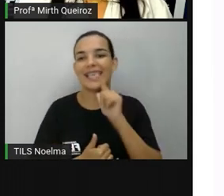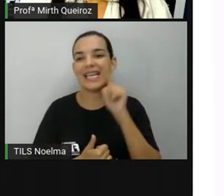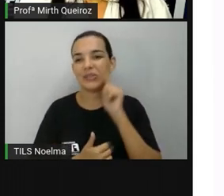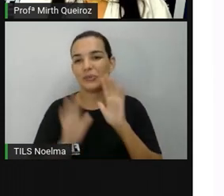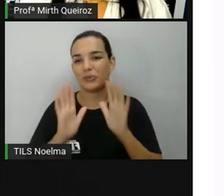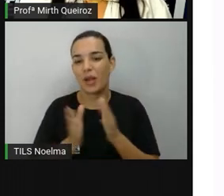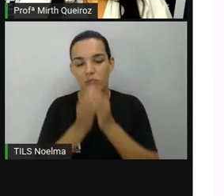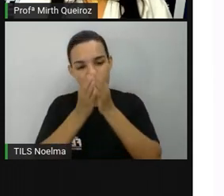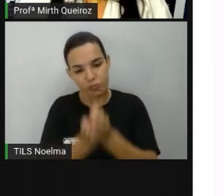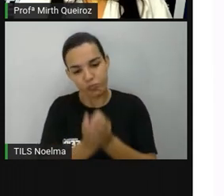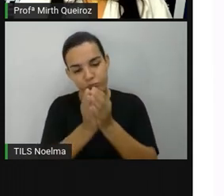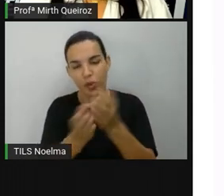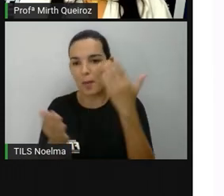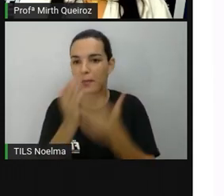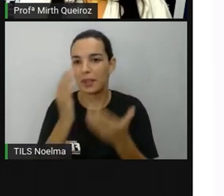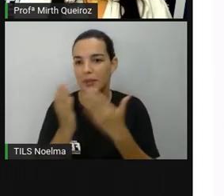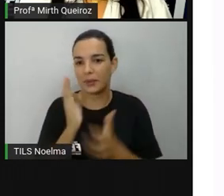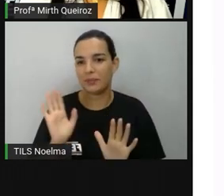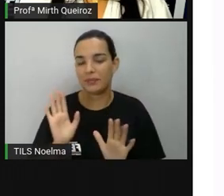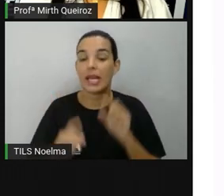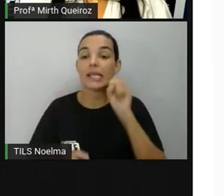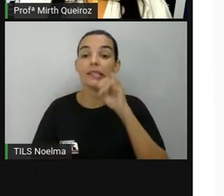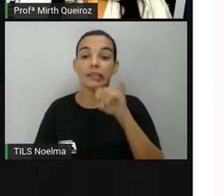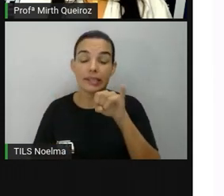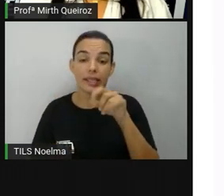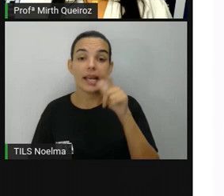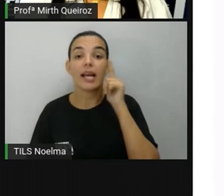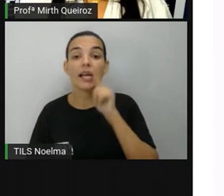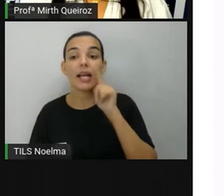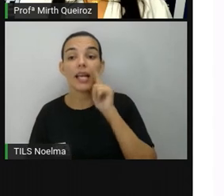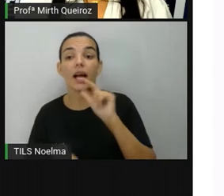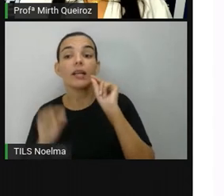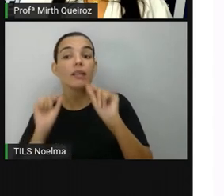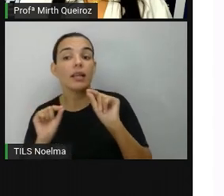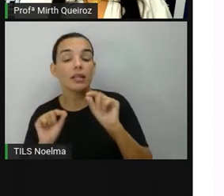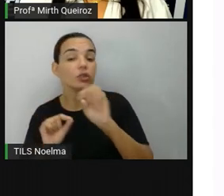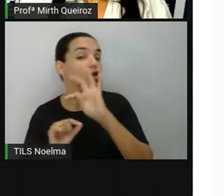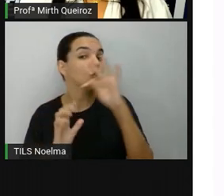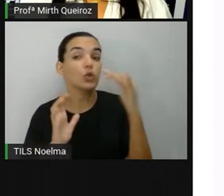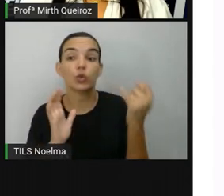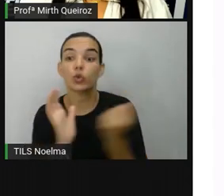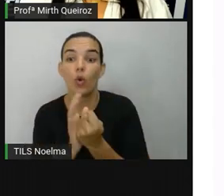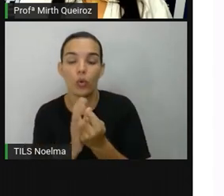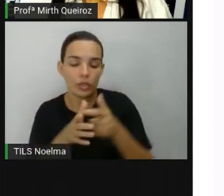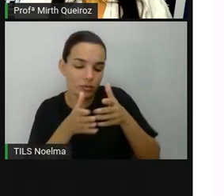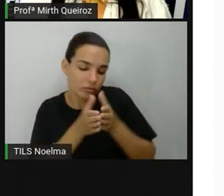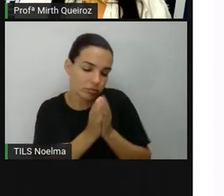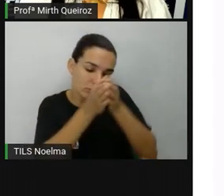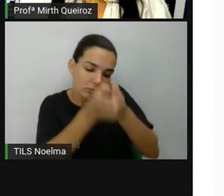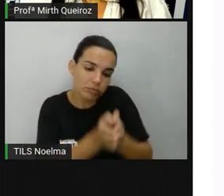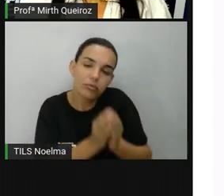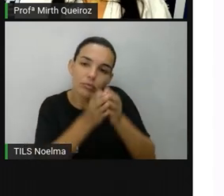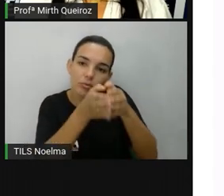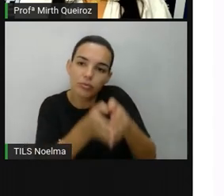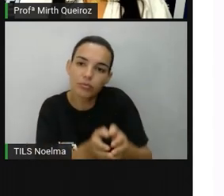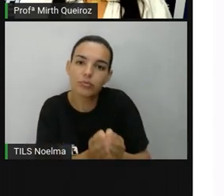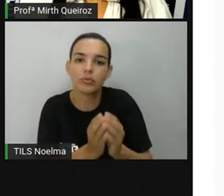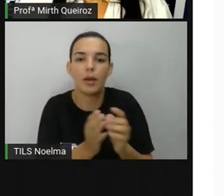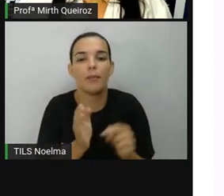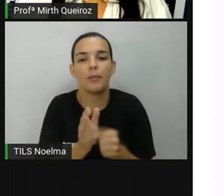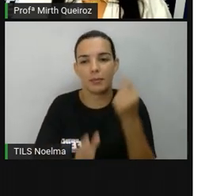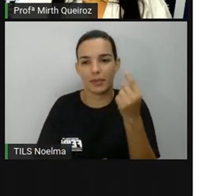embarcação, tá? Ganha um jogo, quem conseguia afundar todas as embarcações, toda a esquadra, né?